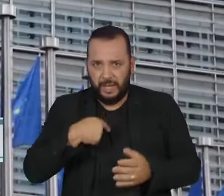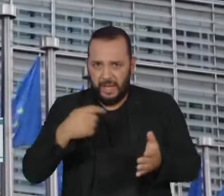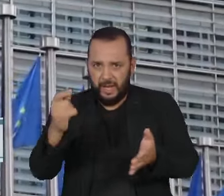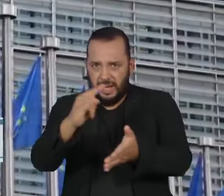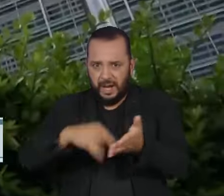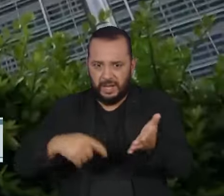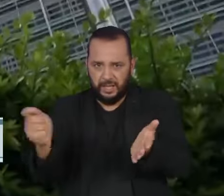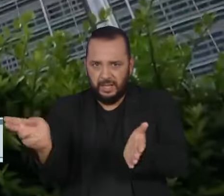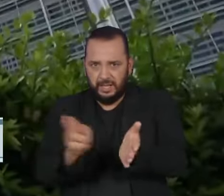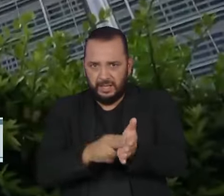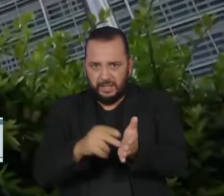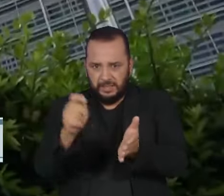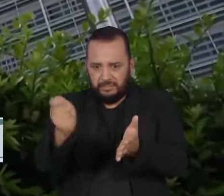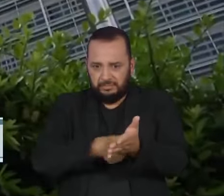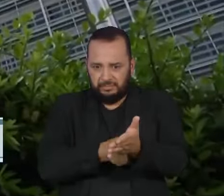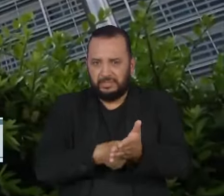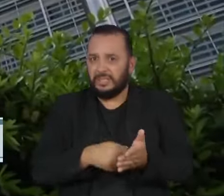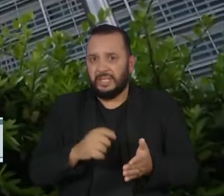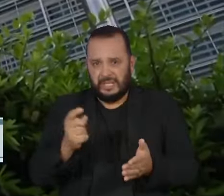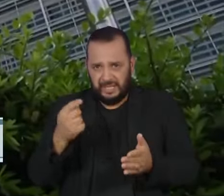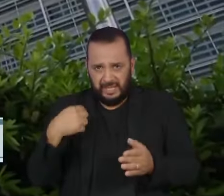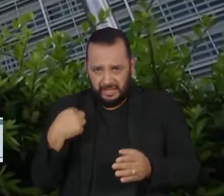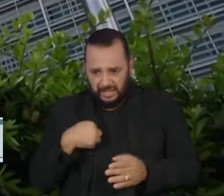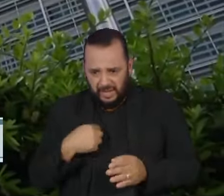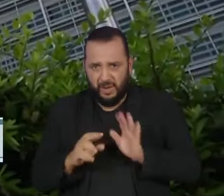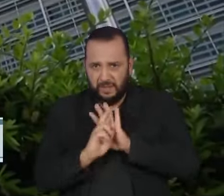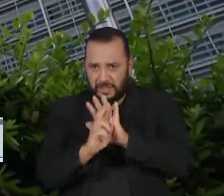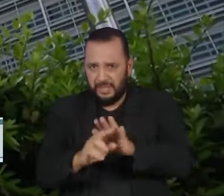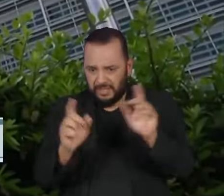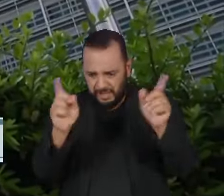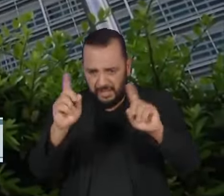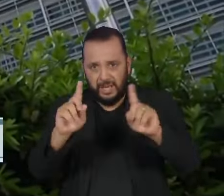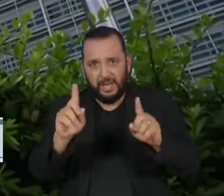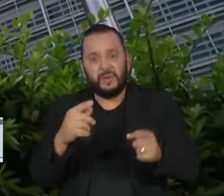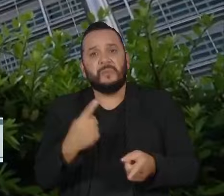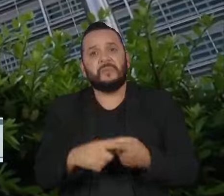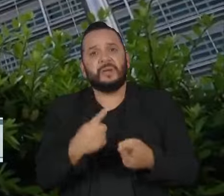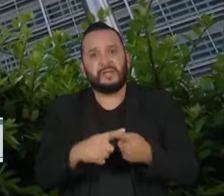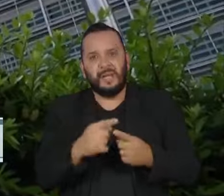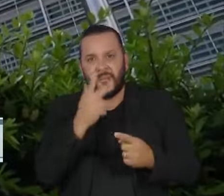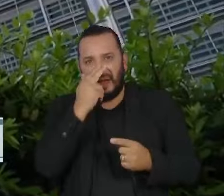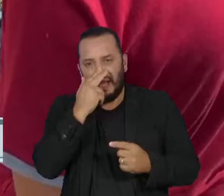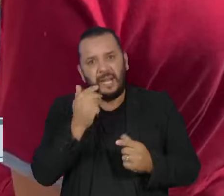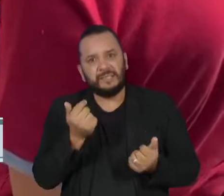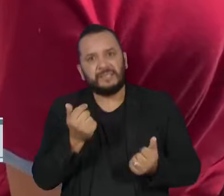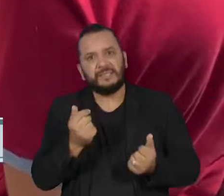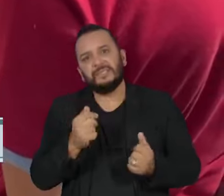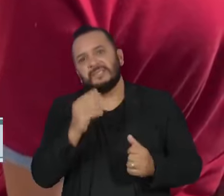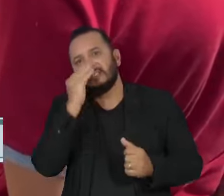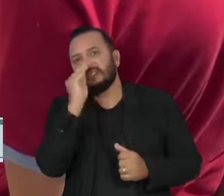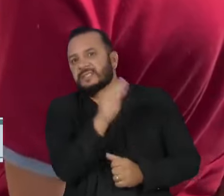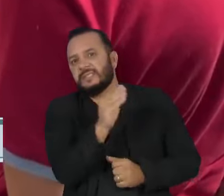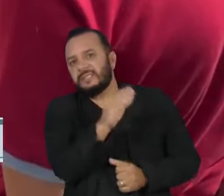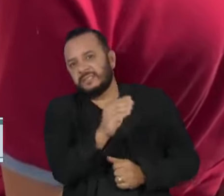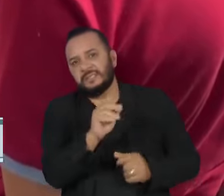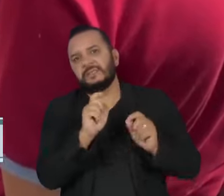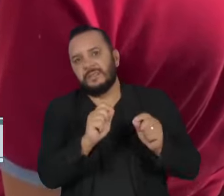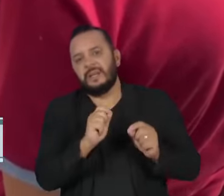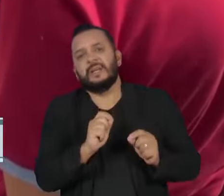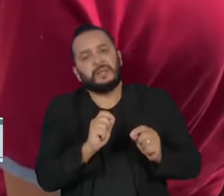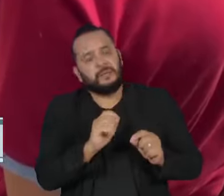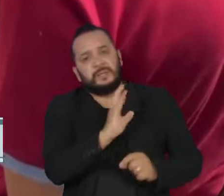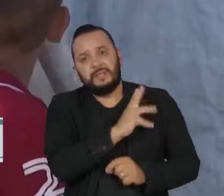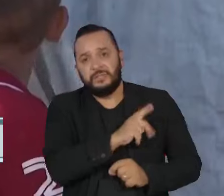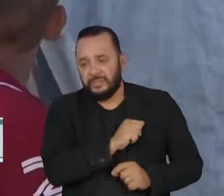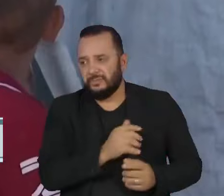chamam de apatia da organização em relação à situação dos palestinos. Eles exigem o cessar fogo na